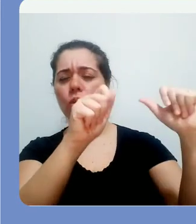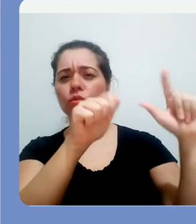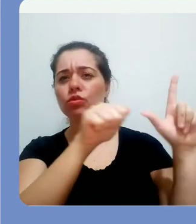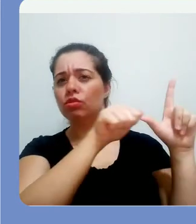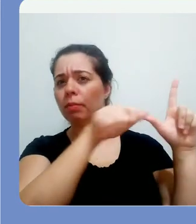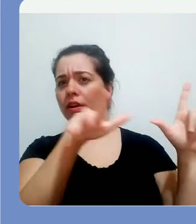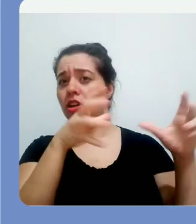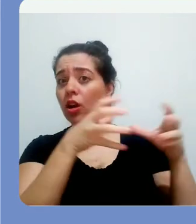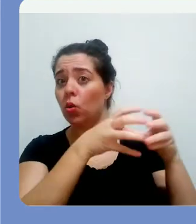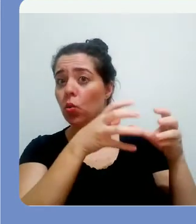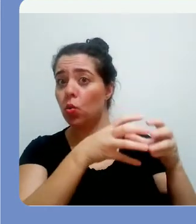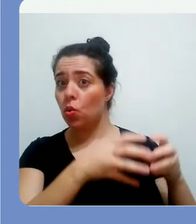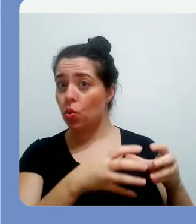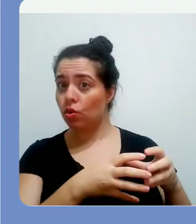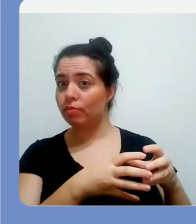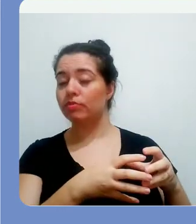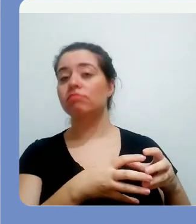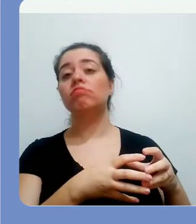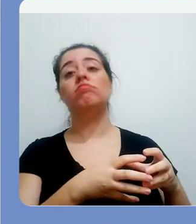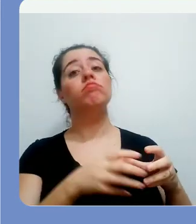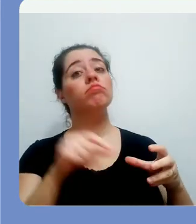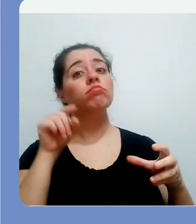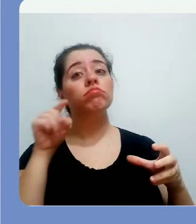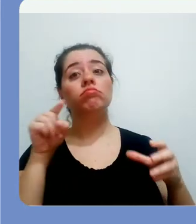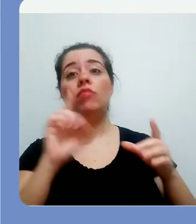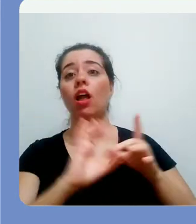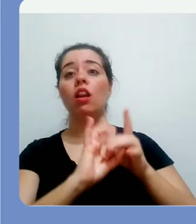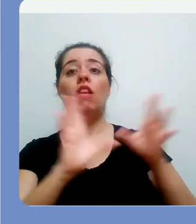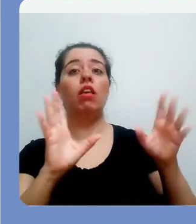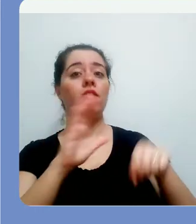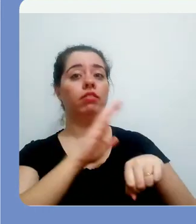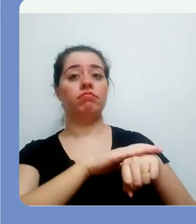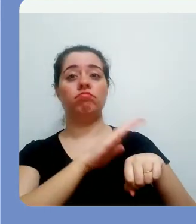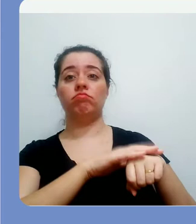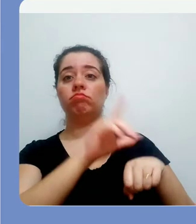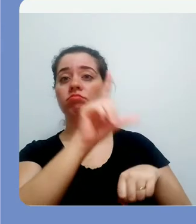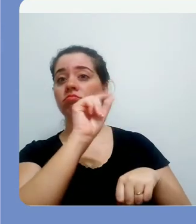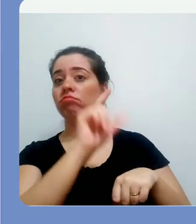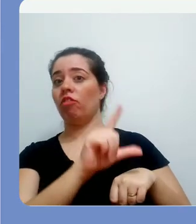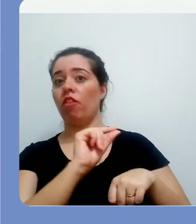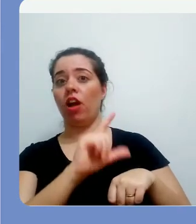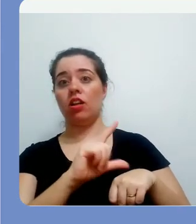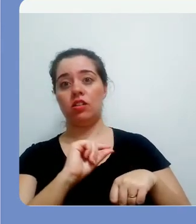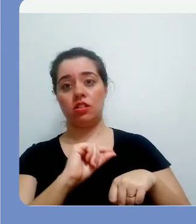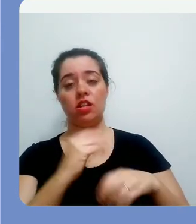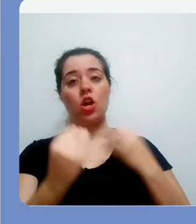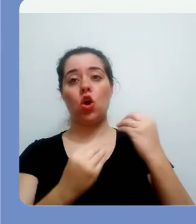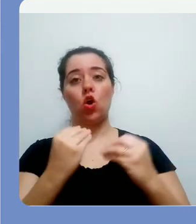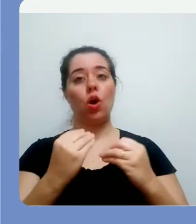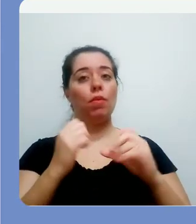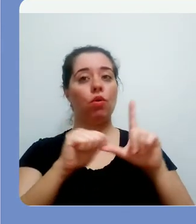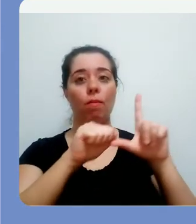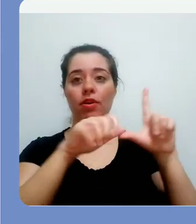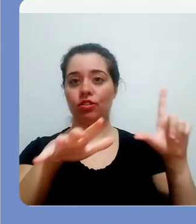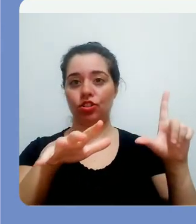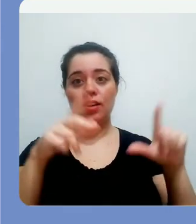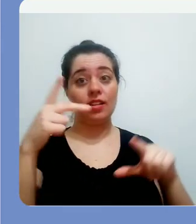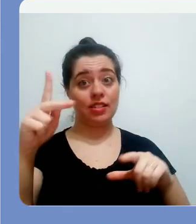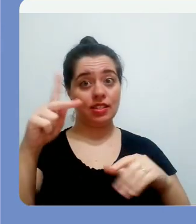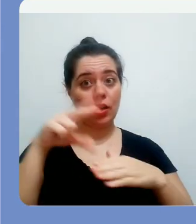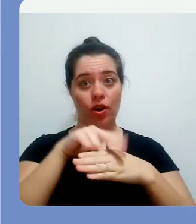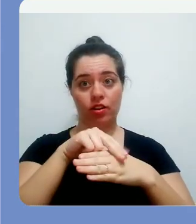compartilhados com grupos são opções que você deseja realizar o compartilhamento dos seus arquivos.